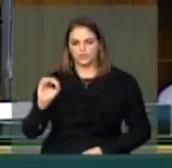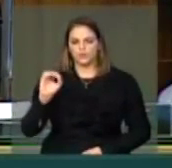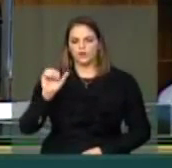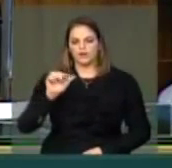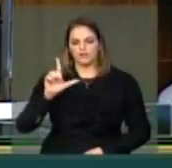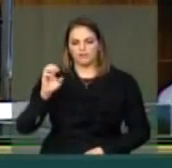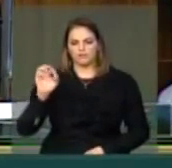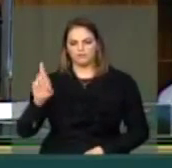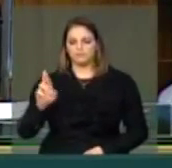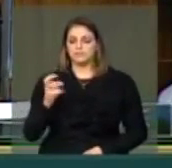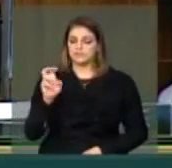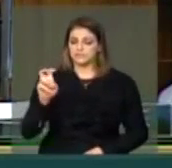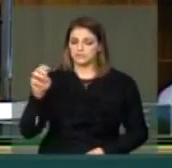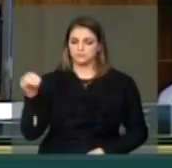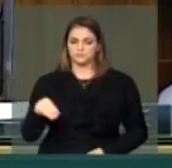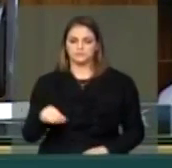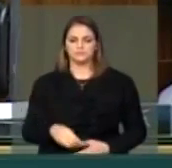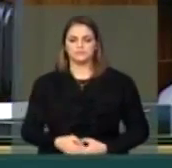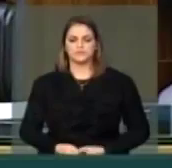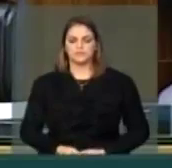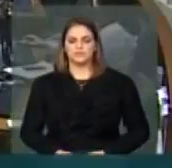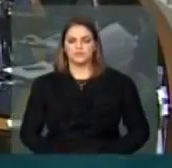Excelência dispõe de cinco minutos na tribuna.